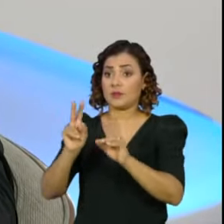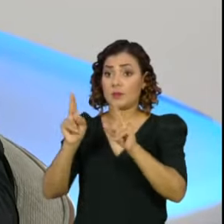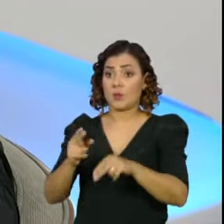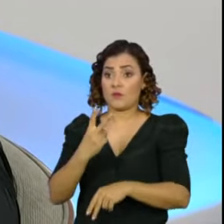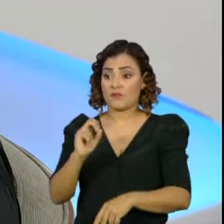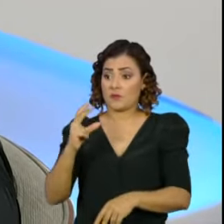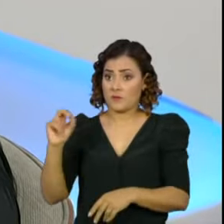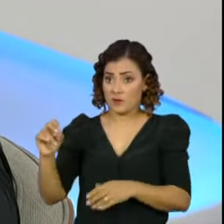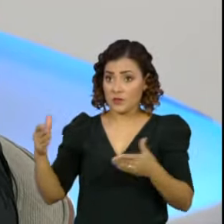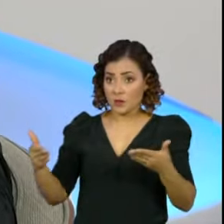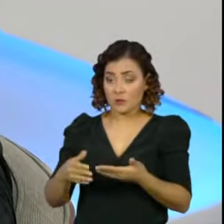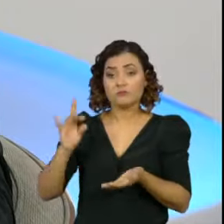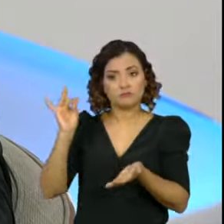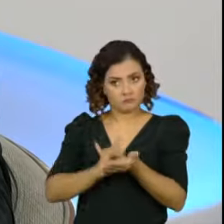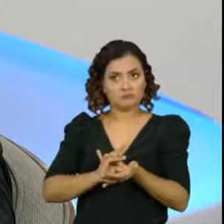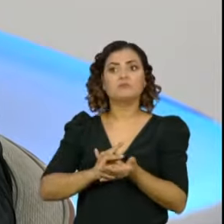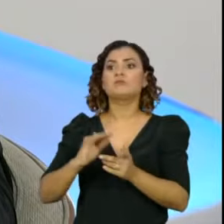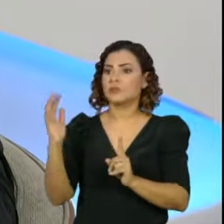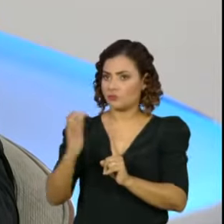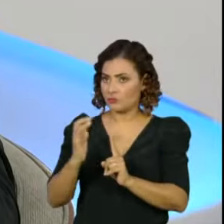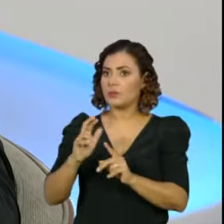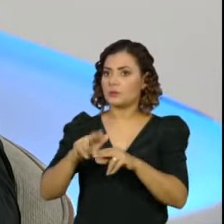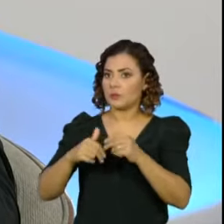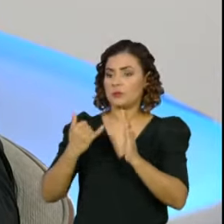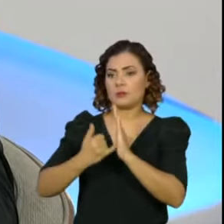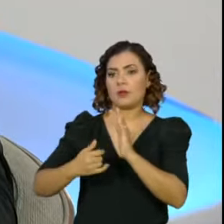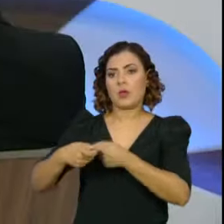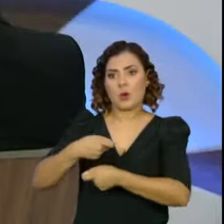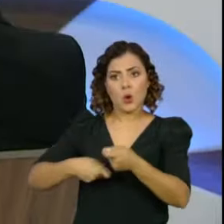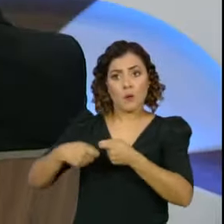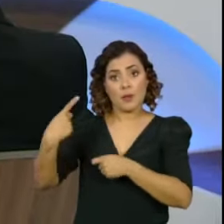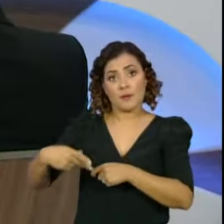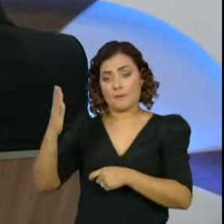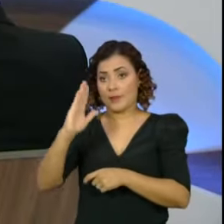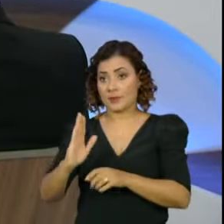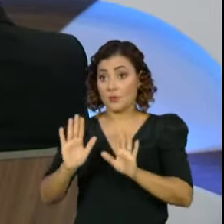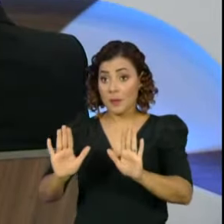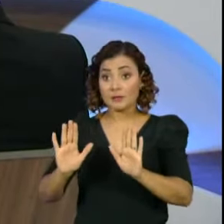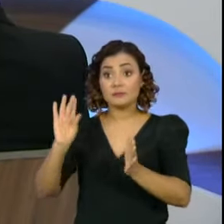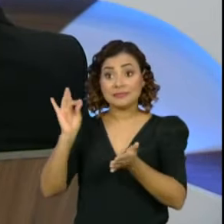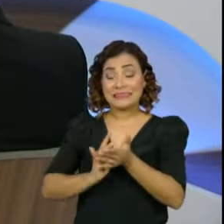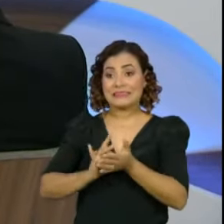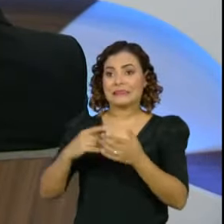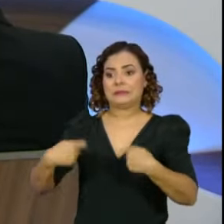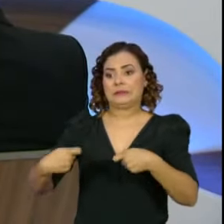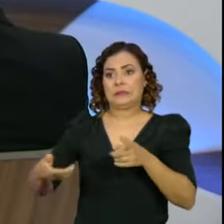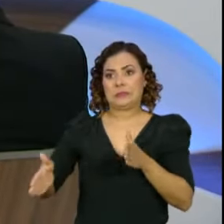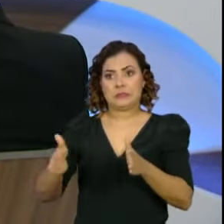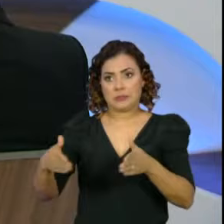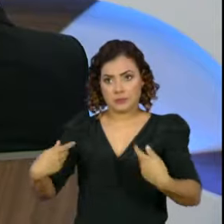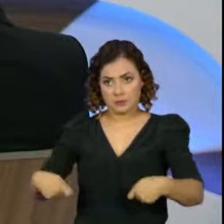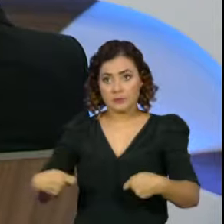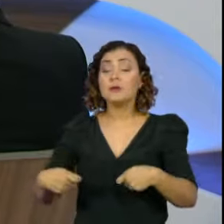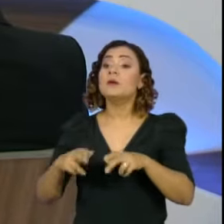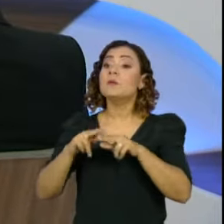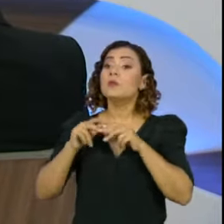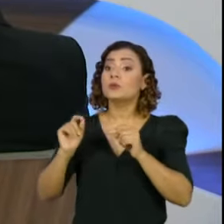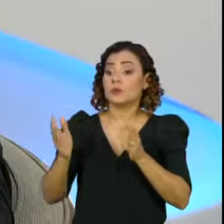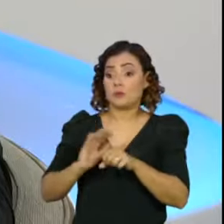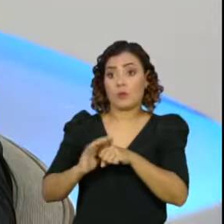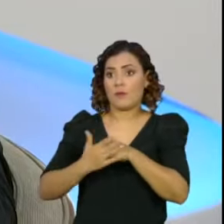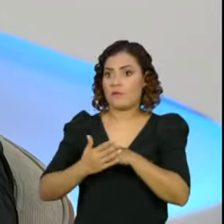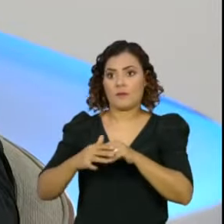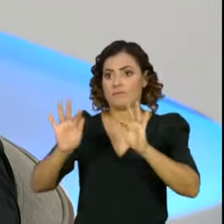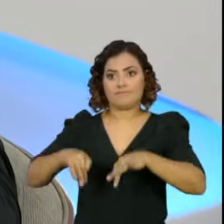2020. De fato, com grande impacto fiscal e econômico para o Brasil, mas absolutamente necessário naquele momento. E como a pandemia ainda não